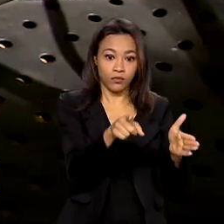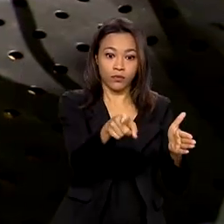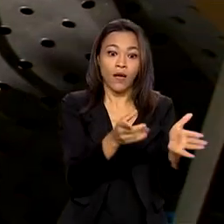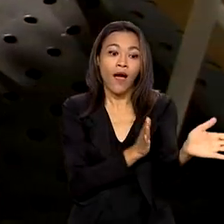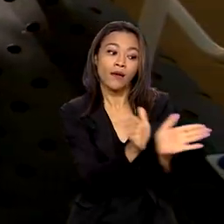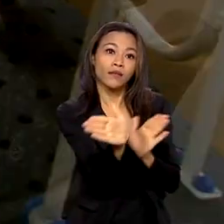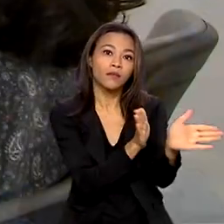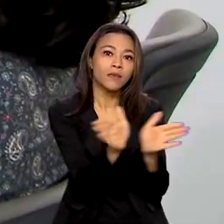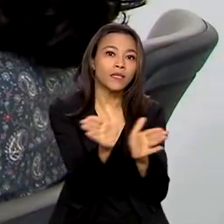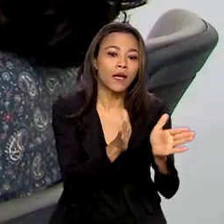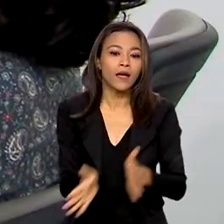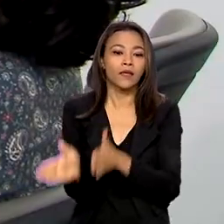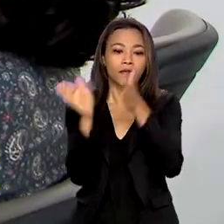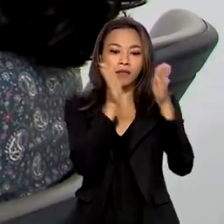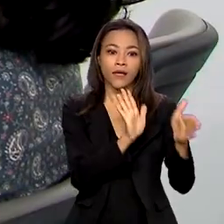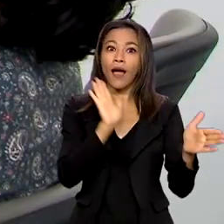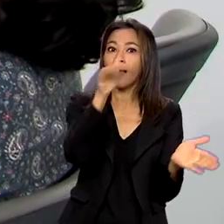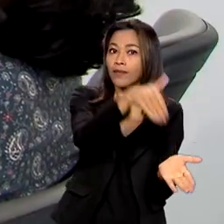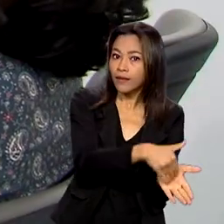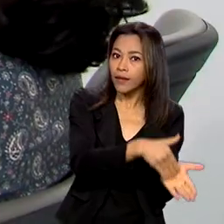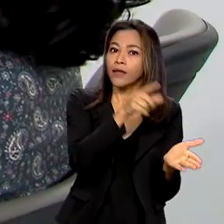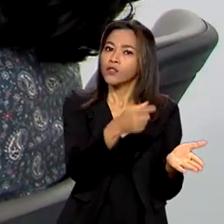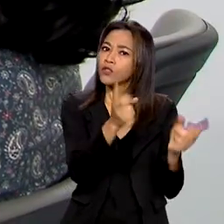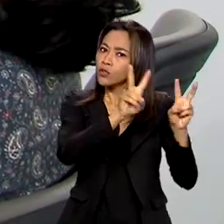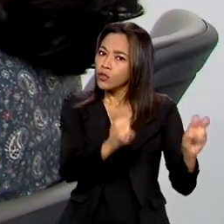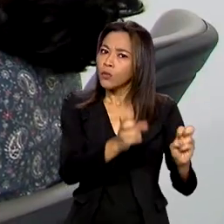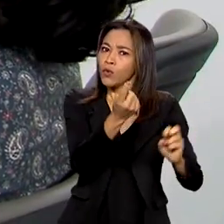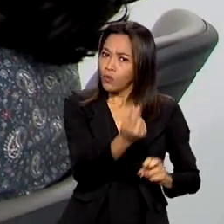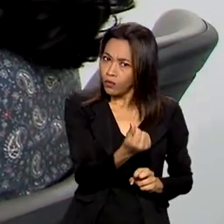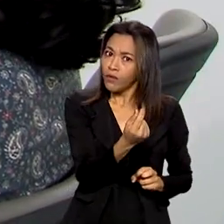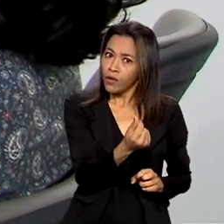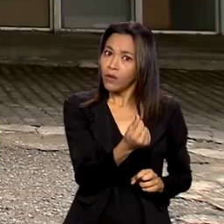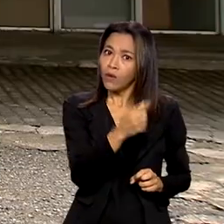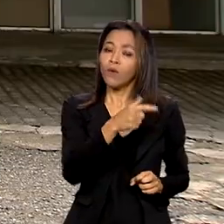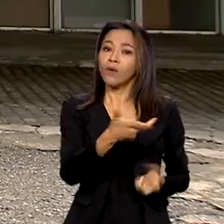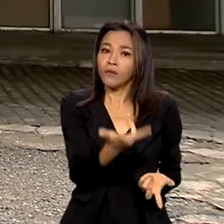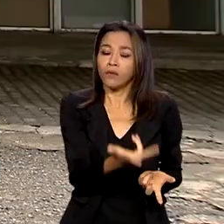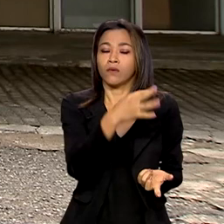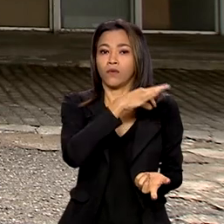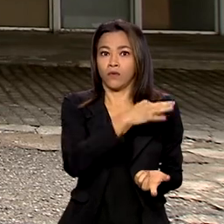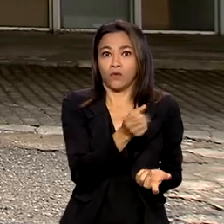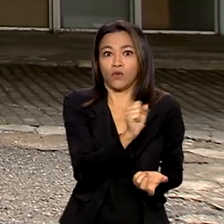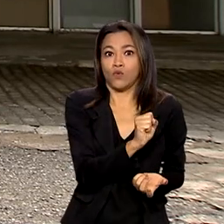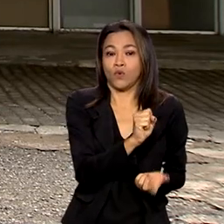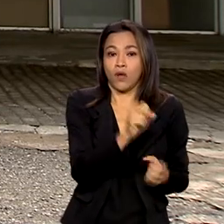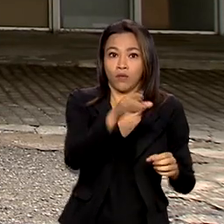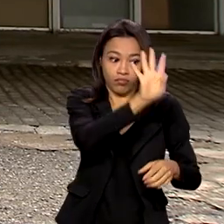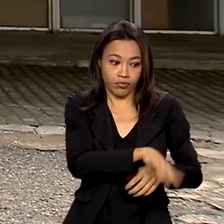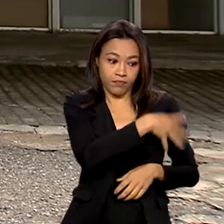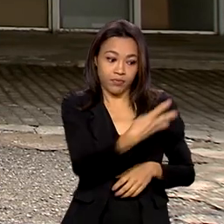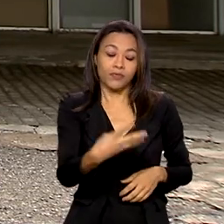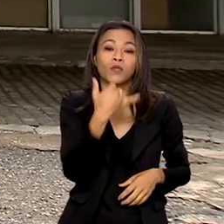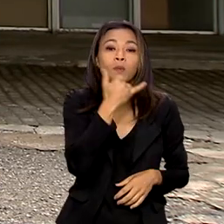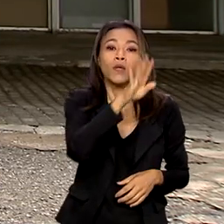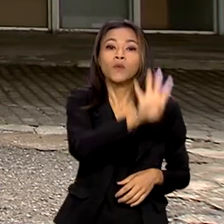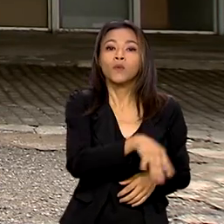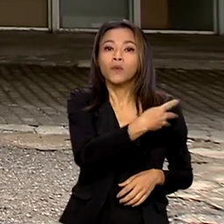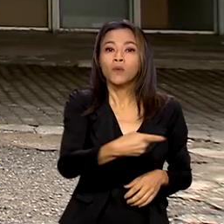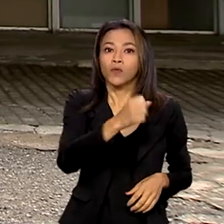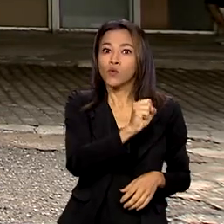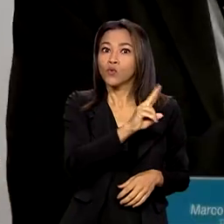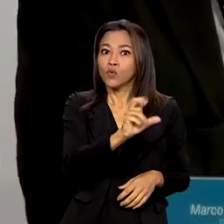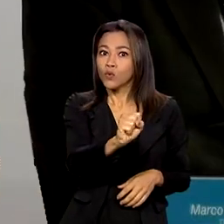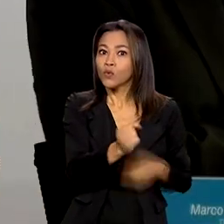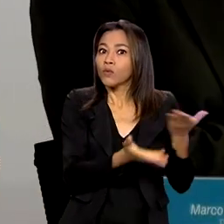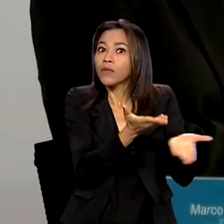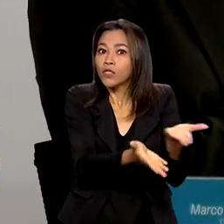acessibilidade, até a revisão financeira da tabela do SUS para procedimentos ambulatoriais e hospitalares.